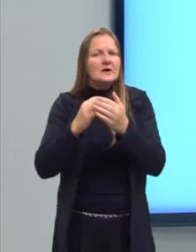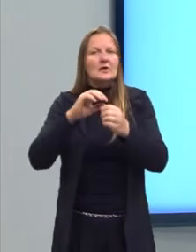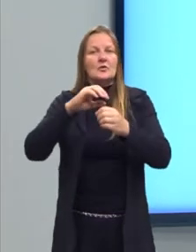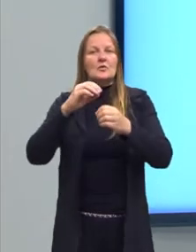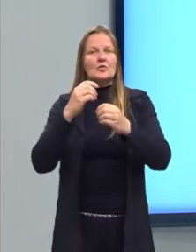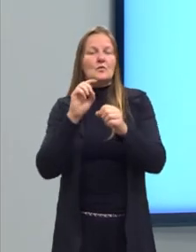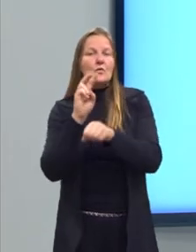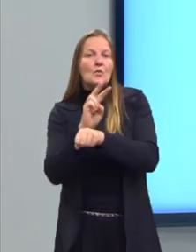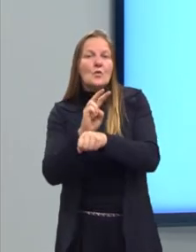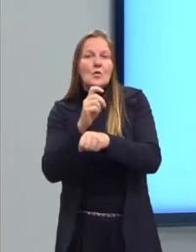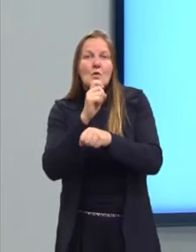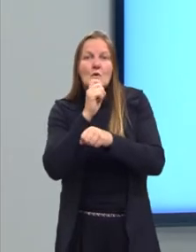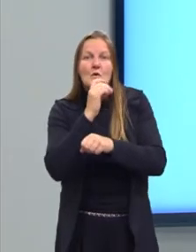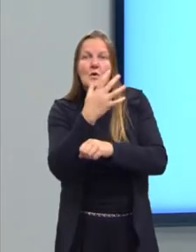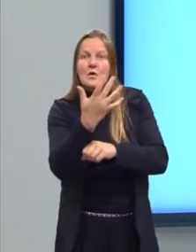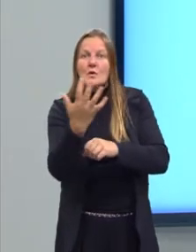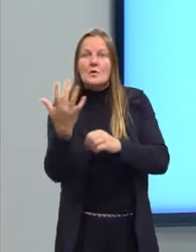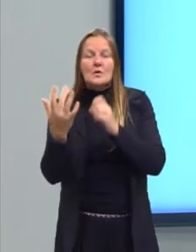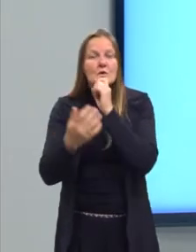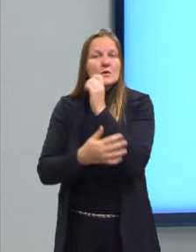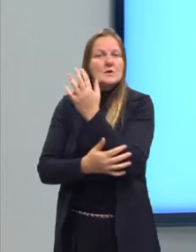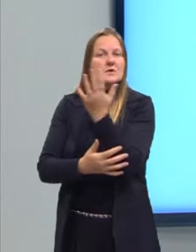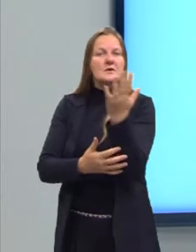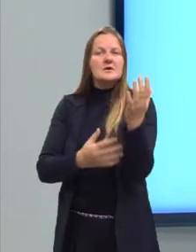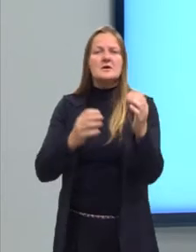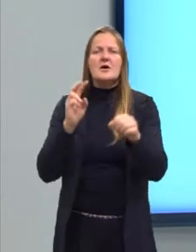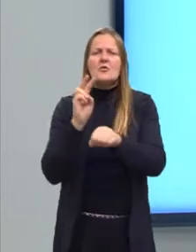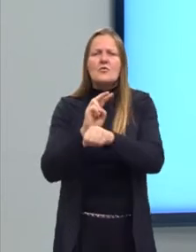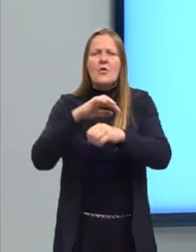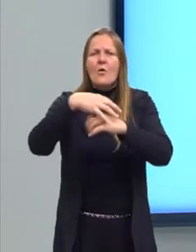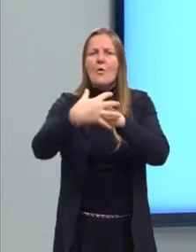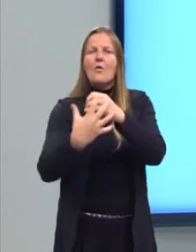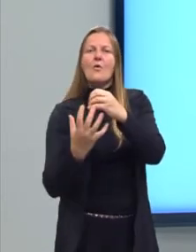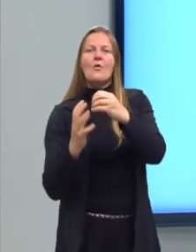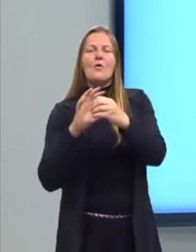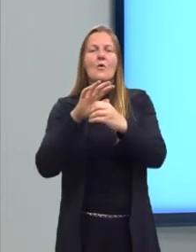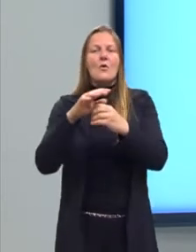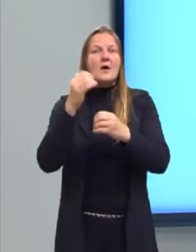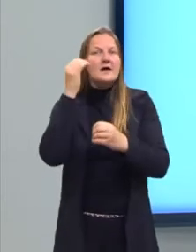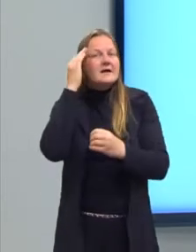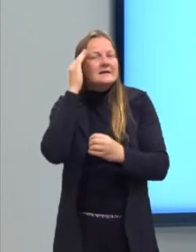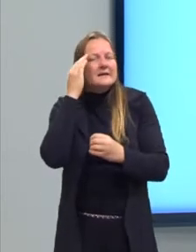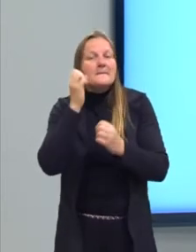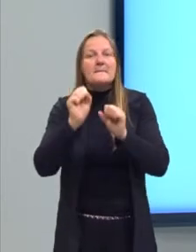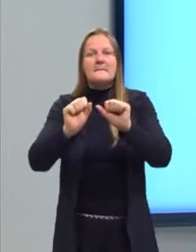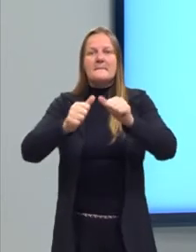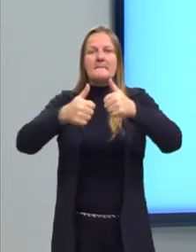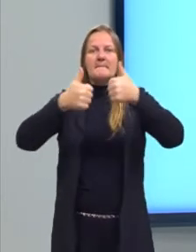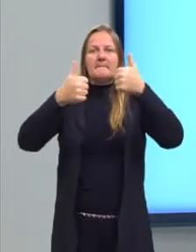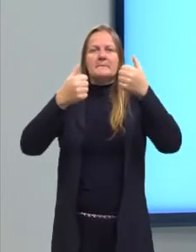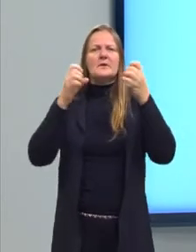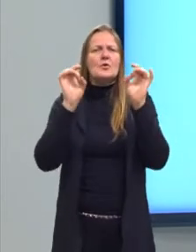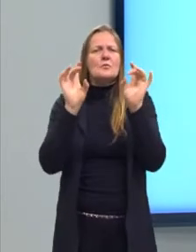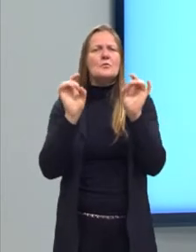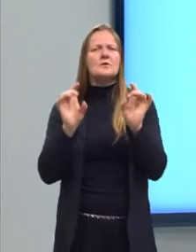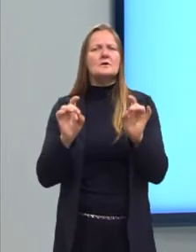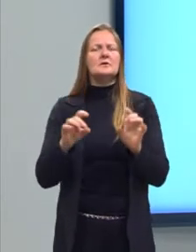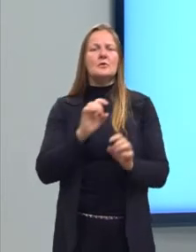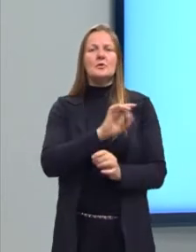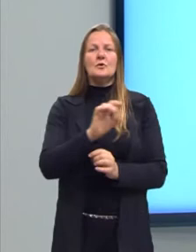compreender melhor a importância de cada espécie do planeta e também como o ambiente